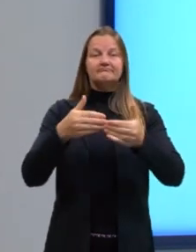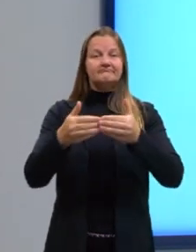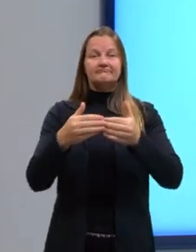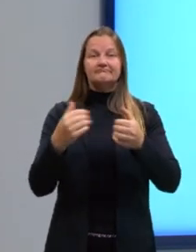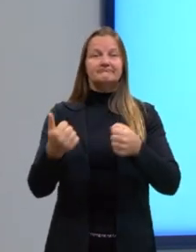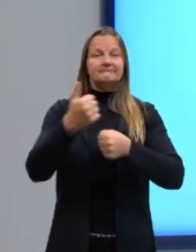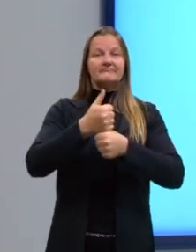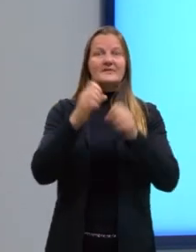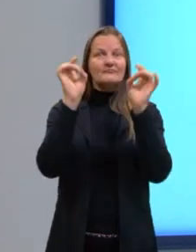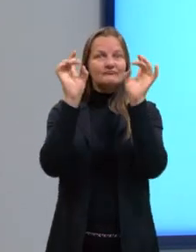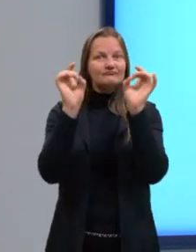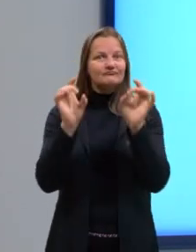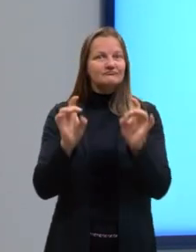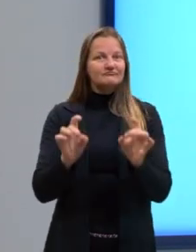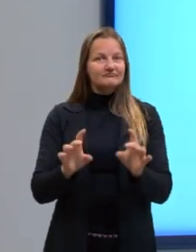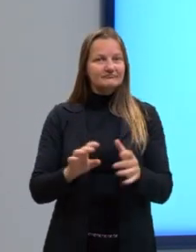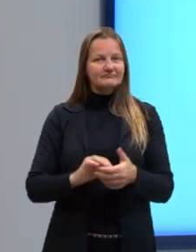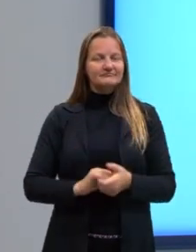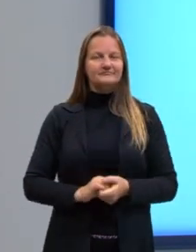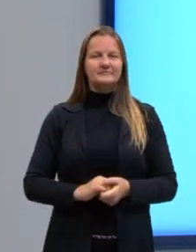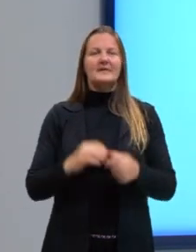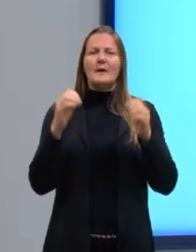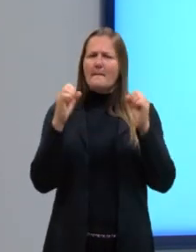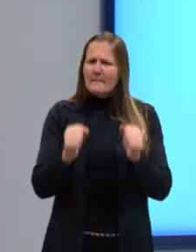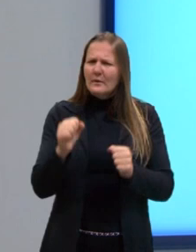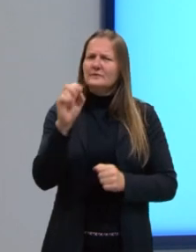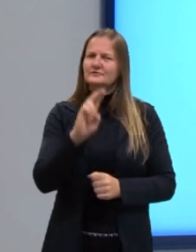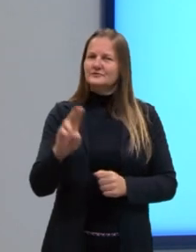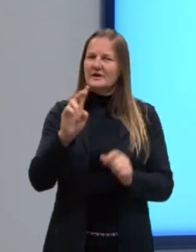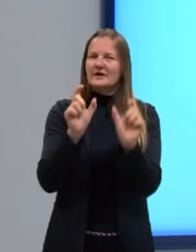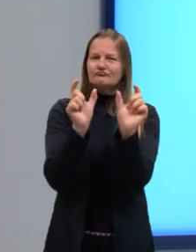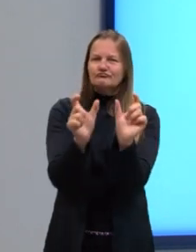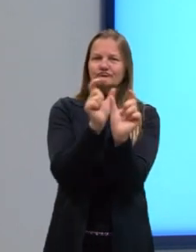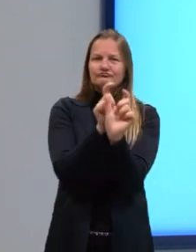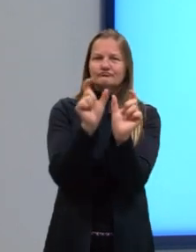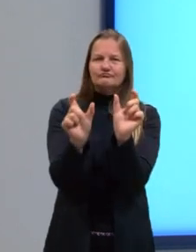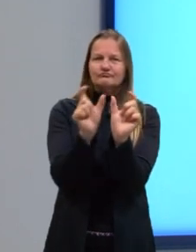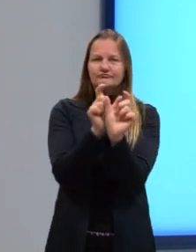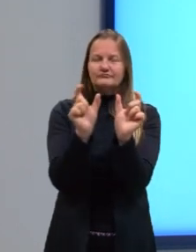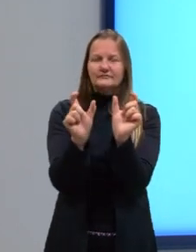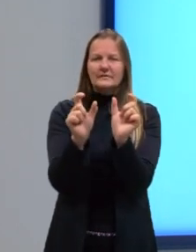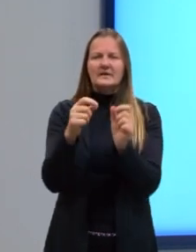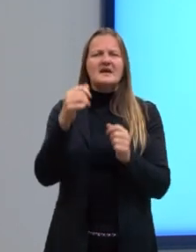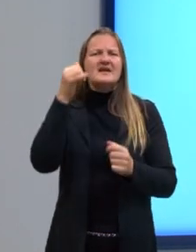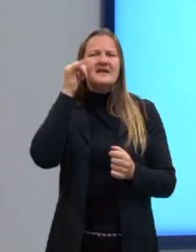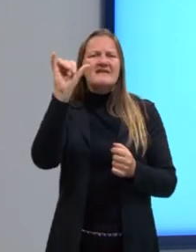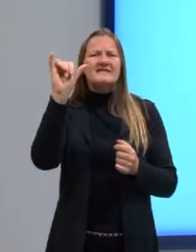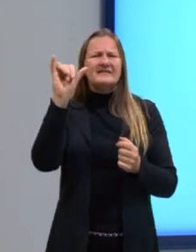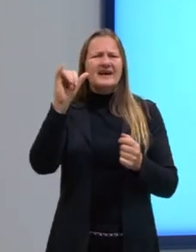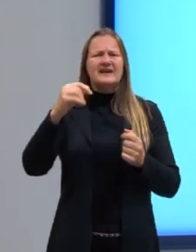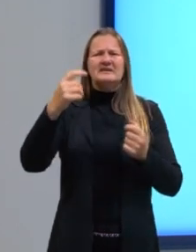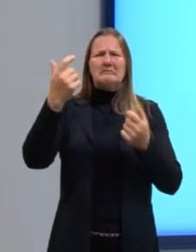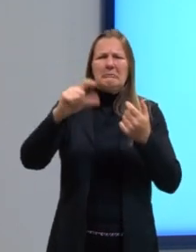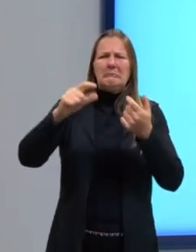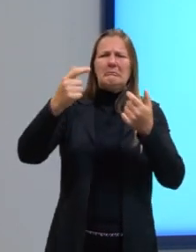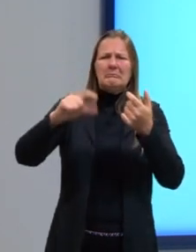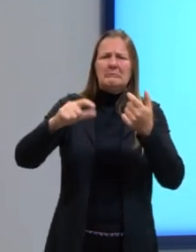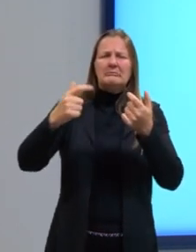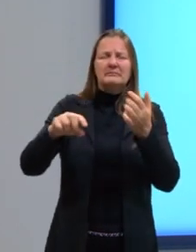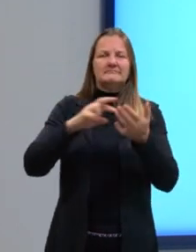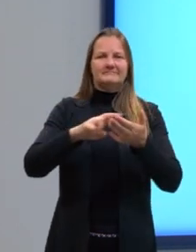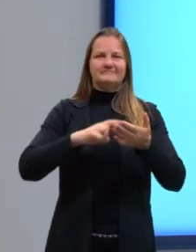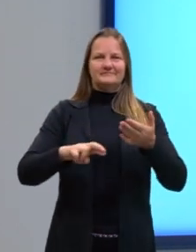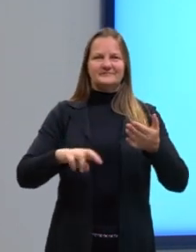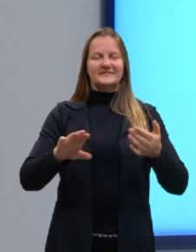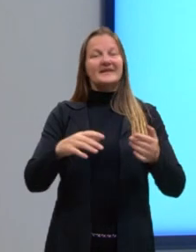situações específicas. Podemos usar os sinônimos para evitar repetições desnecessárias na redação